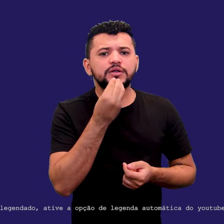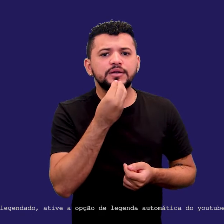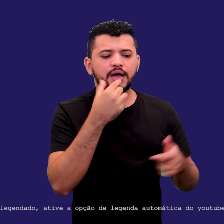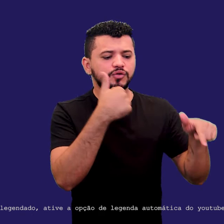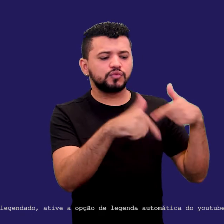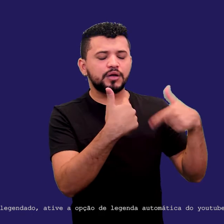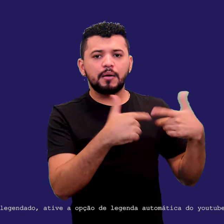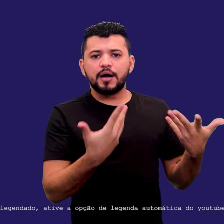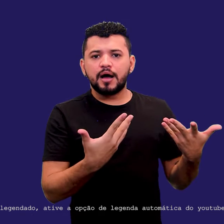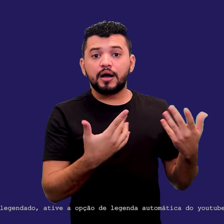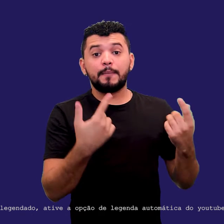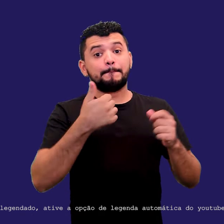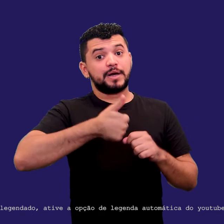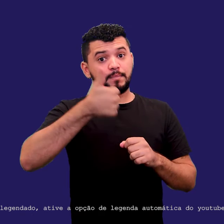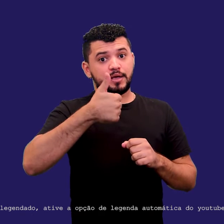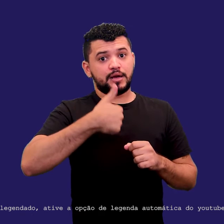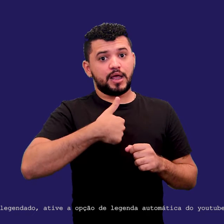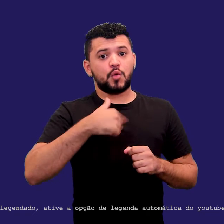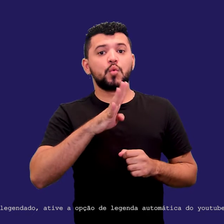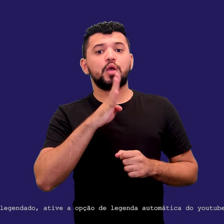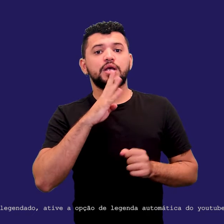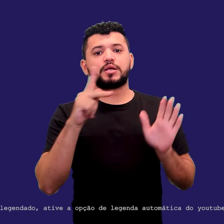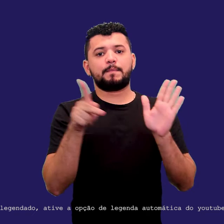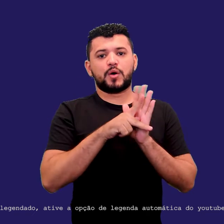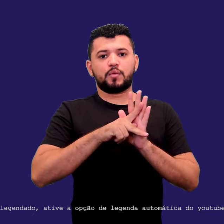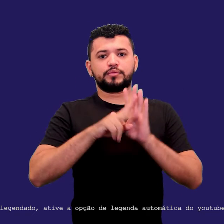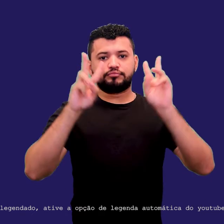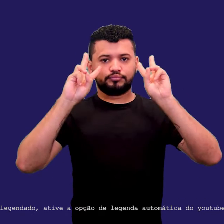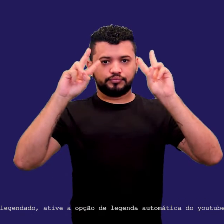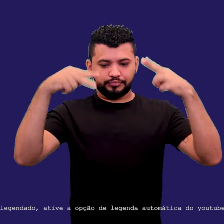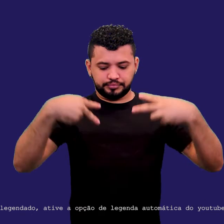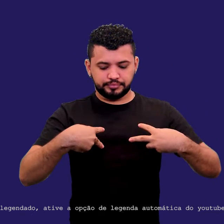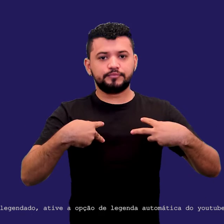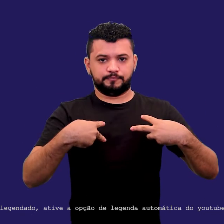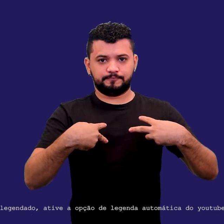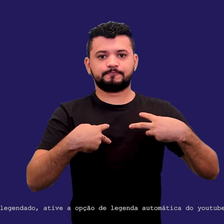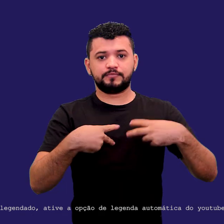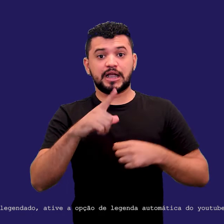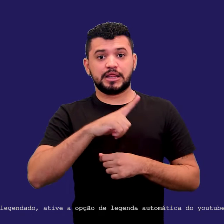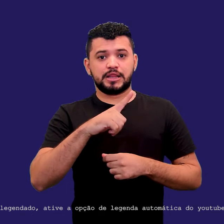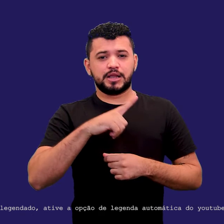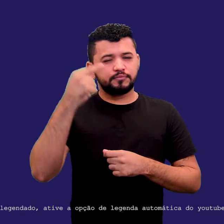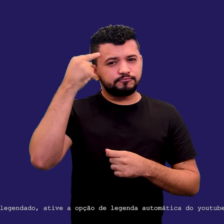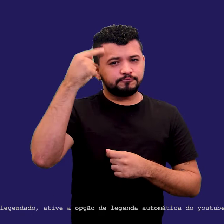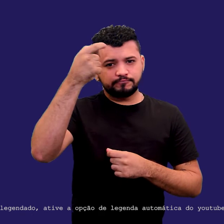fazer o meu dever de casa, que é fazer essa autoanálise, é fazer a tomada de consciência do ponto em que eu estou. Você vê